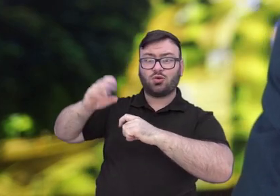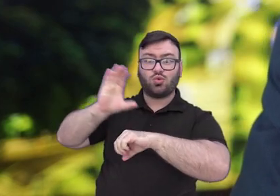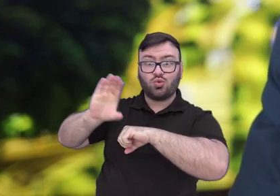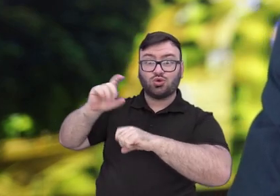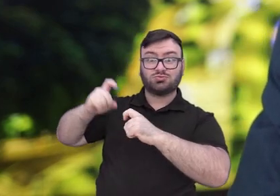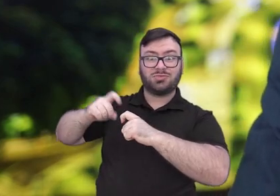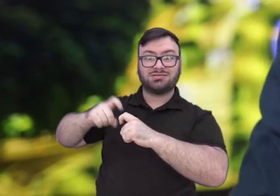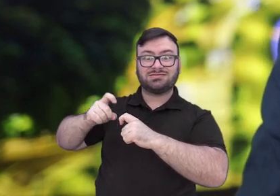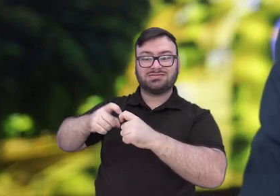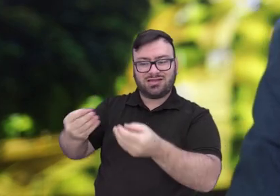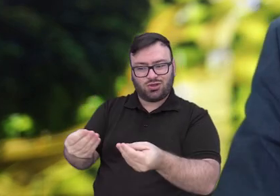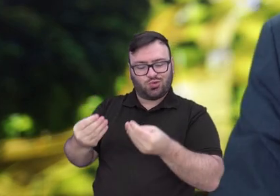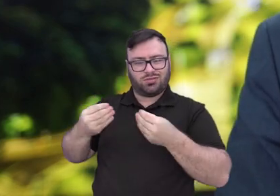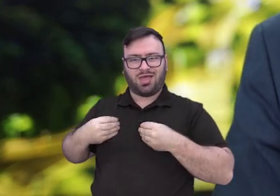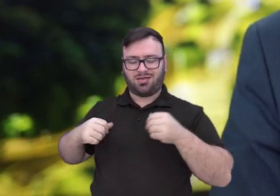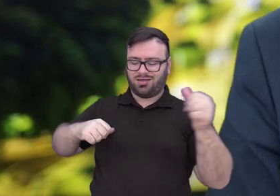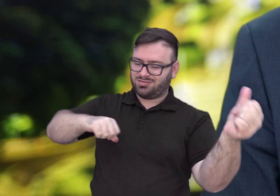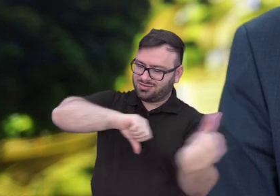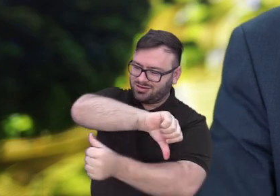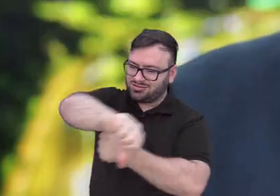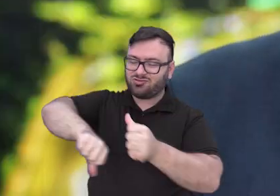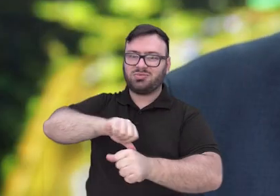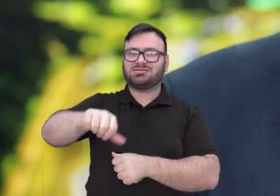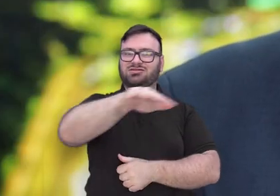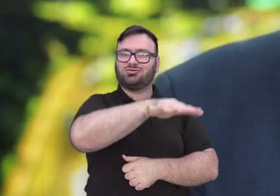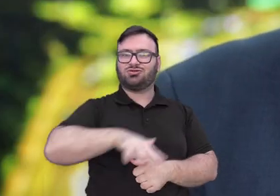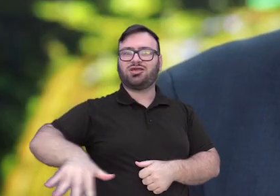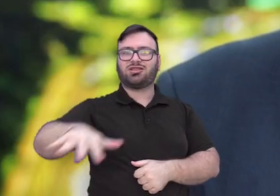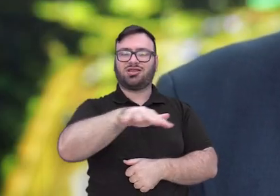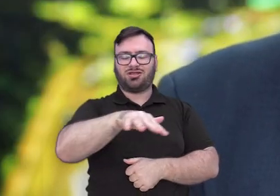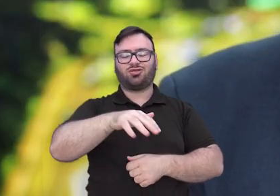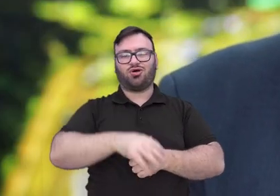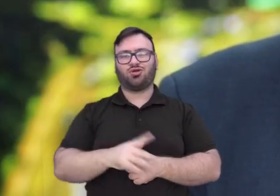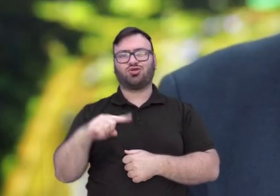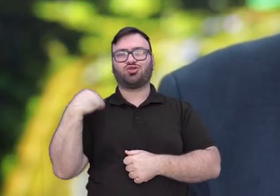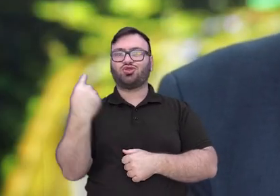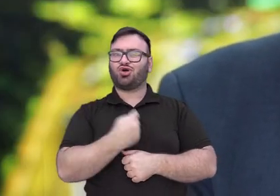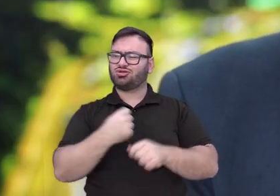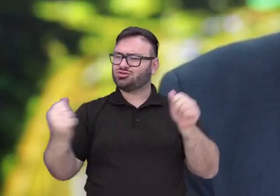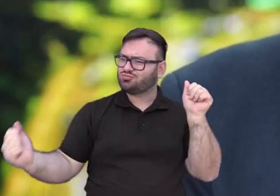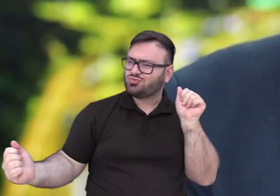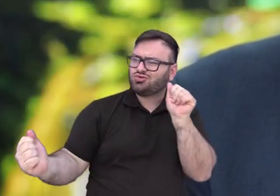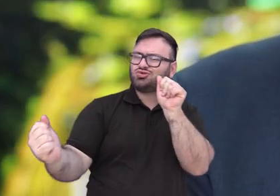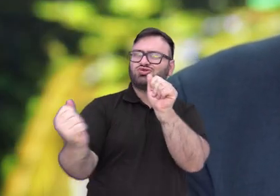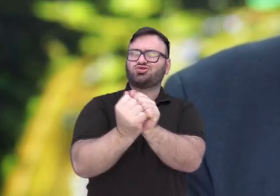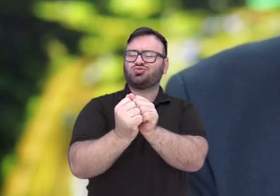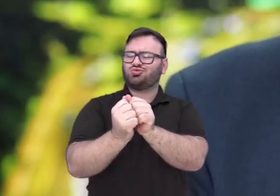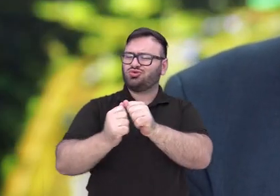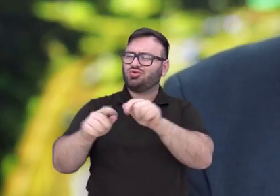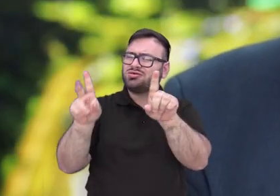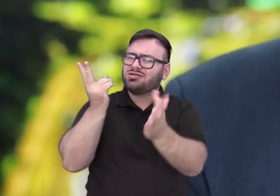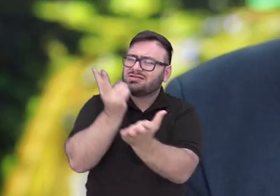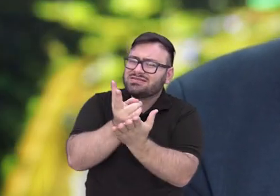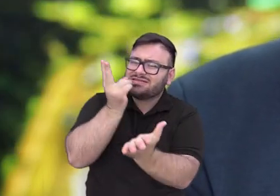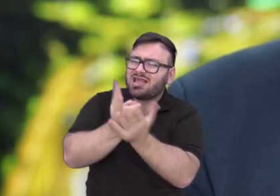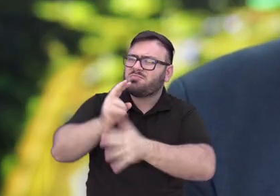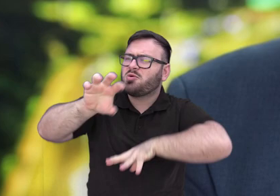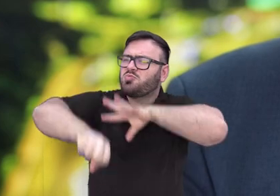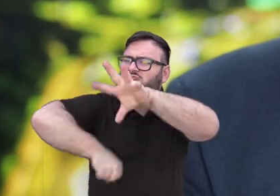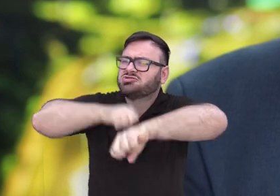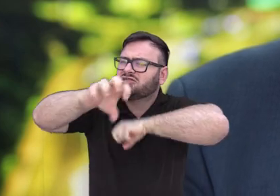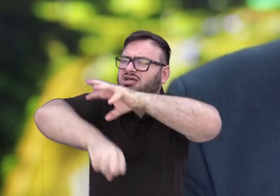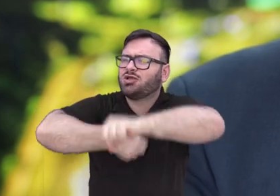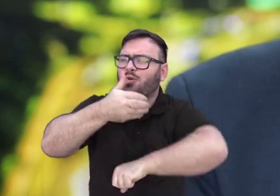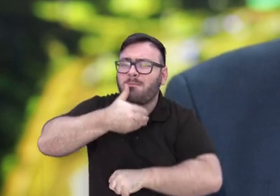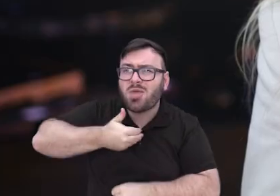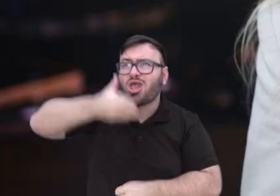fazer transformação no território. Estamos juntos aqui, buscando sempre fazer o melhor